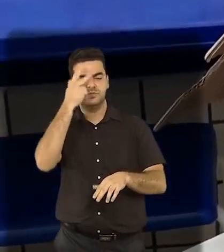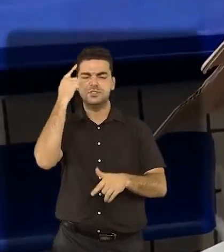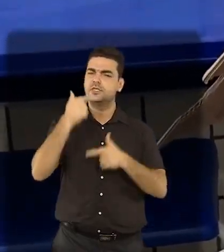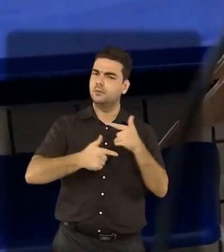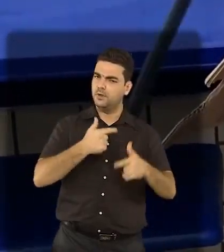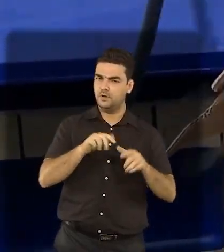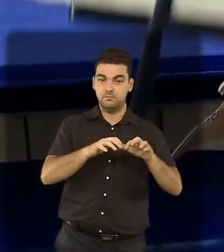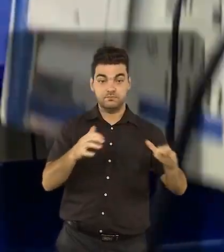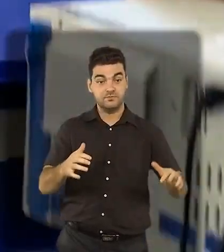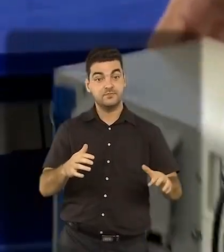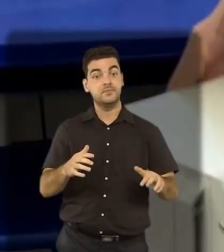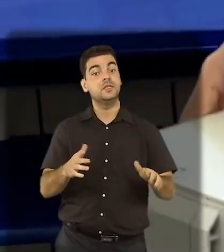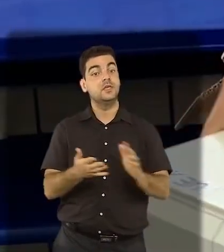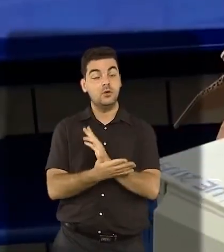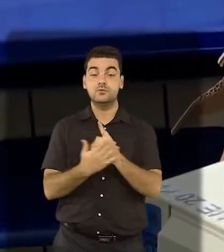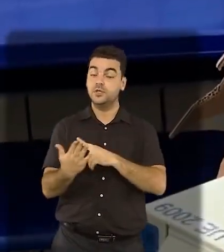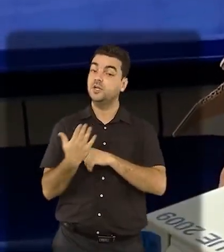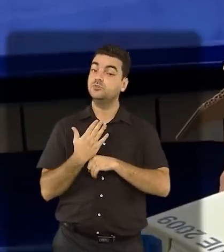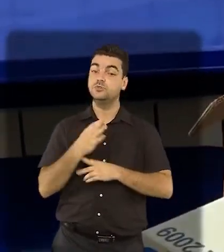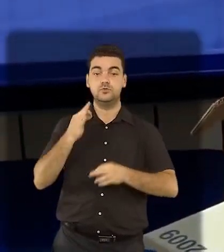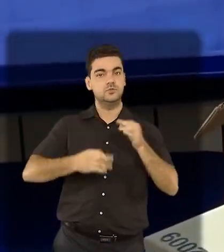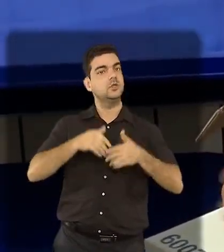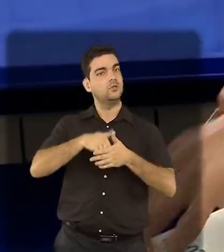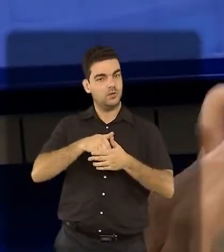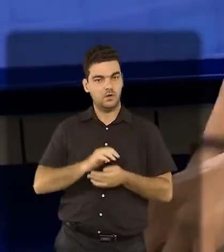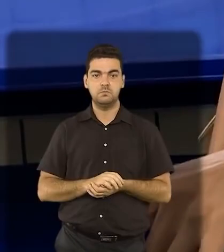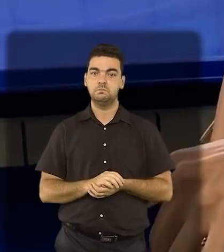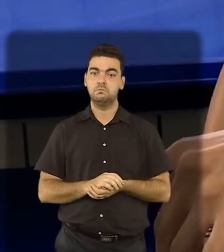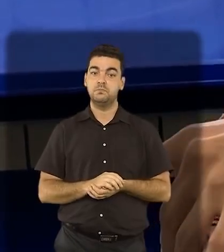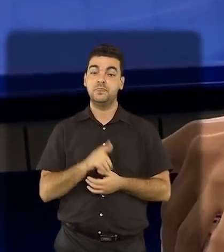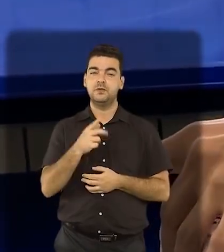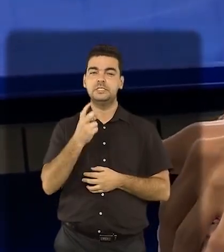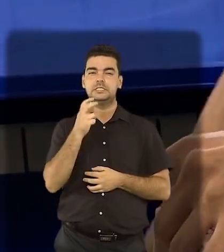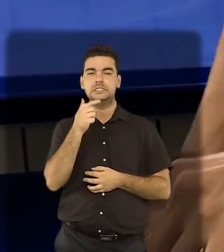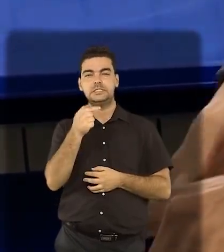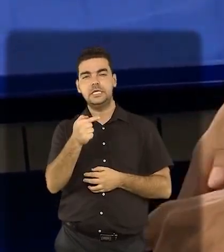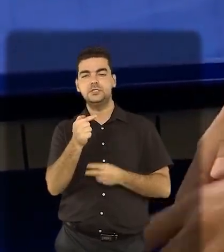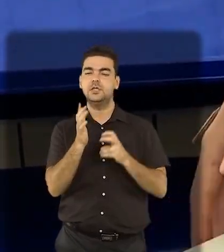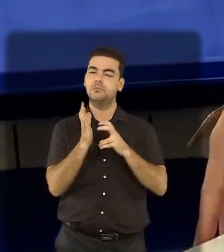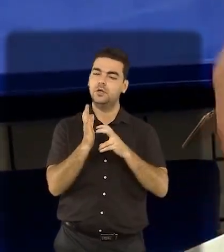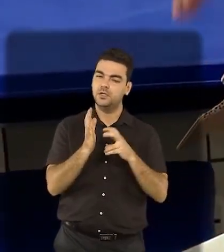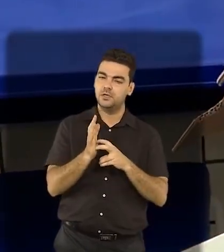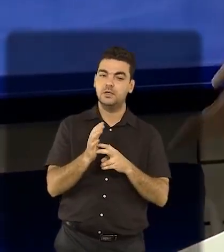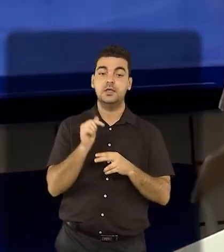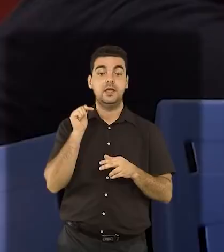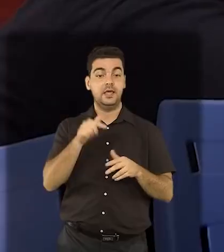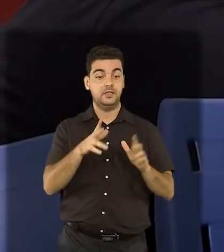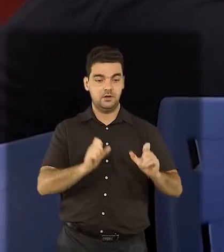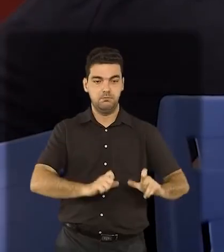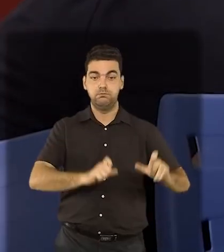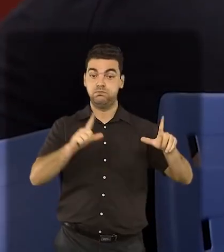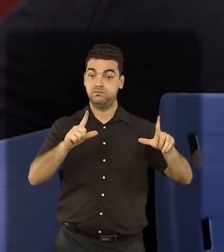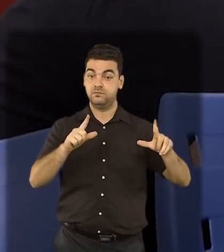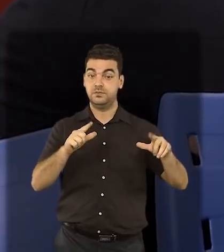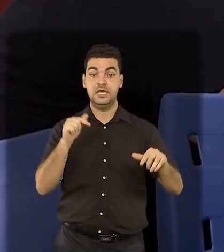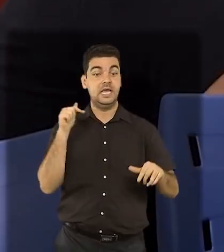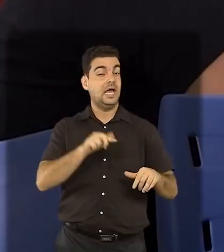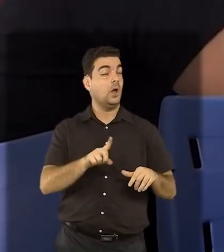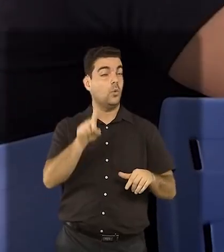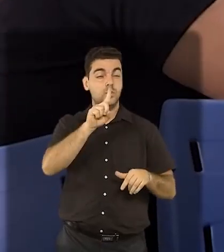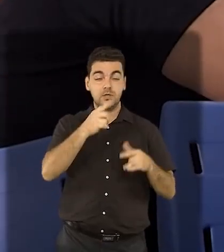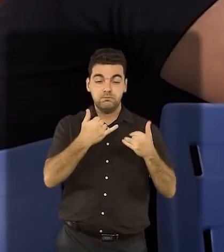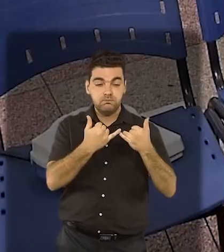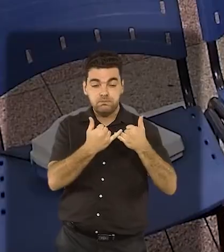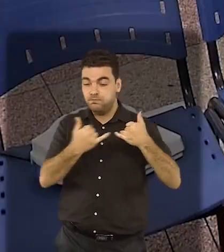mesários e colaboradores da Justiça Eleitoral. Às 7 horas da manhã, a urna é acionada. A única